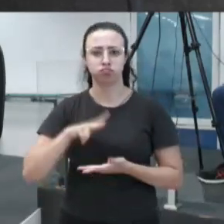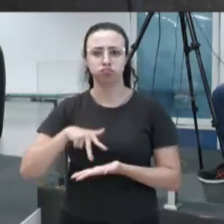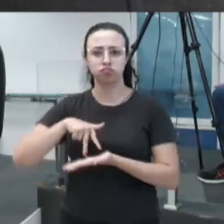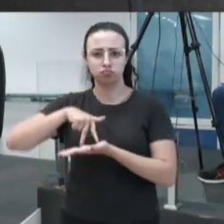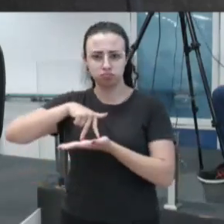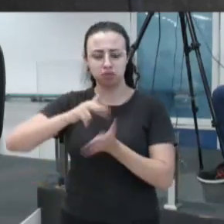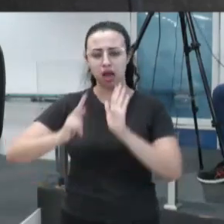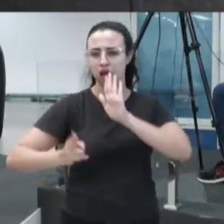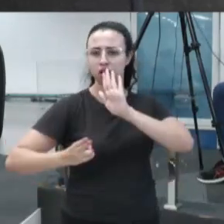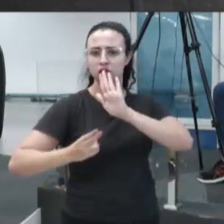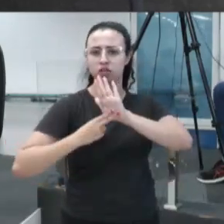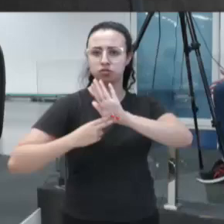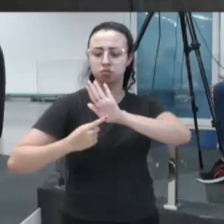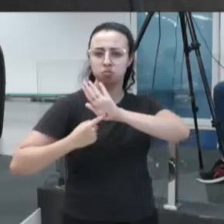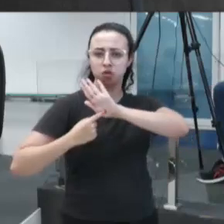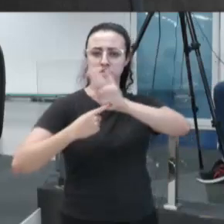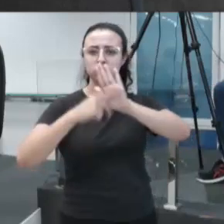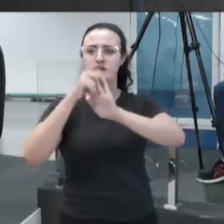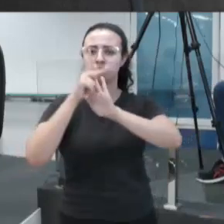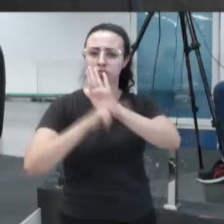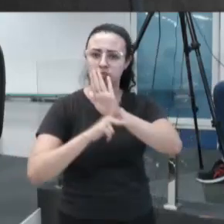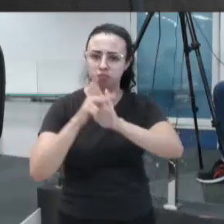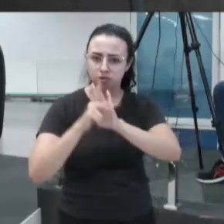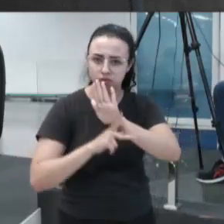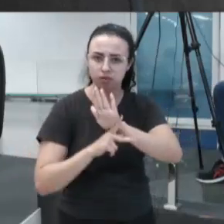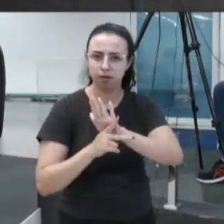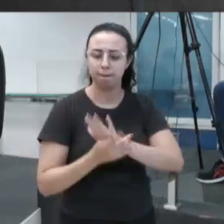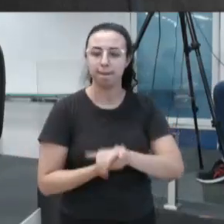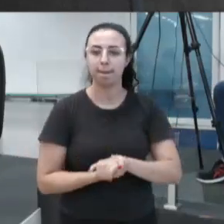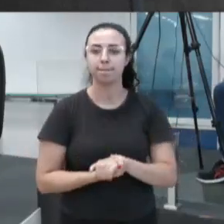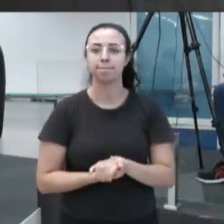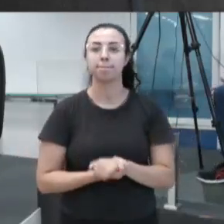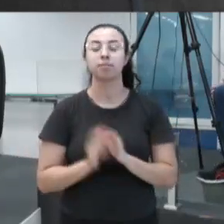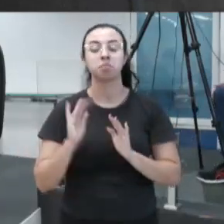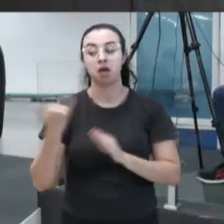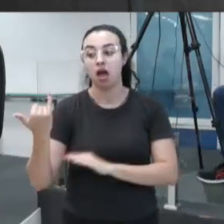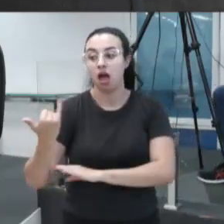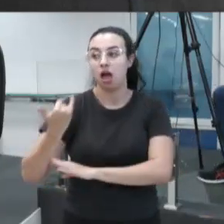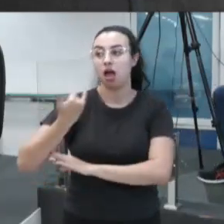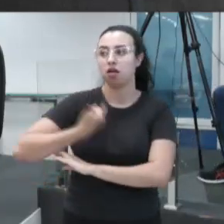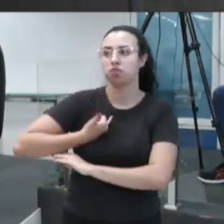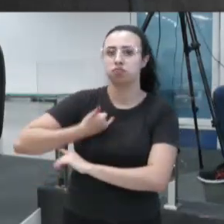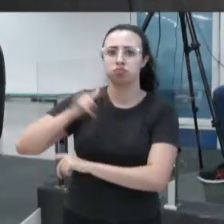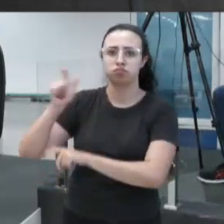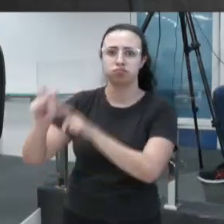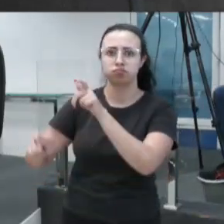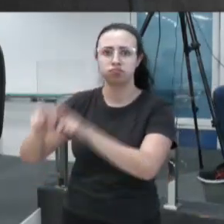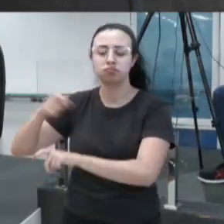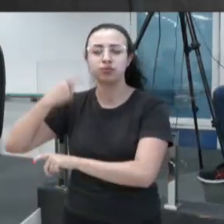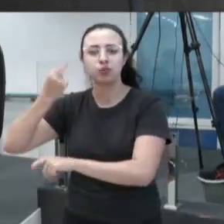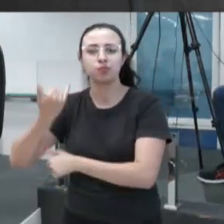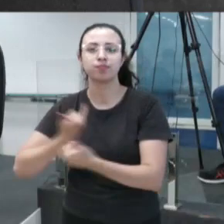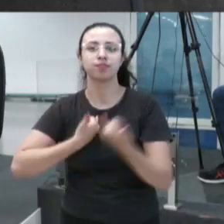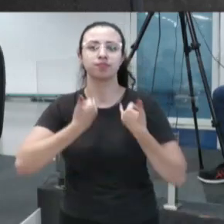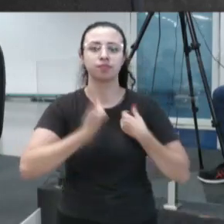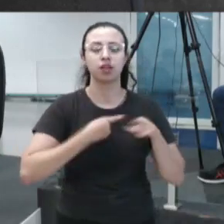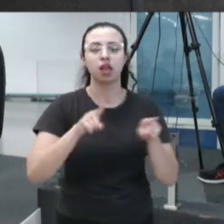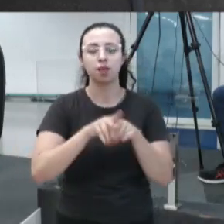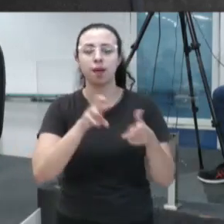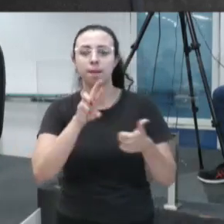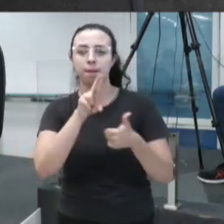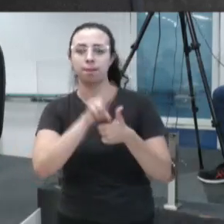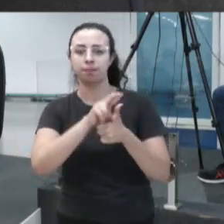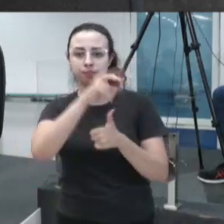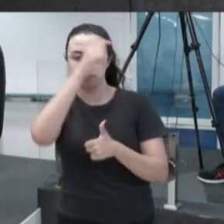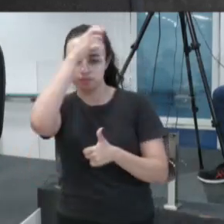assumidamente quis apresentar aqui, através de anteprojeto, fui alertado por diversos advogados, também pela procuradoria da